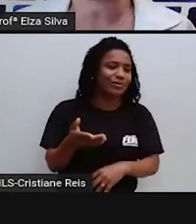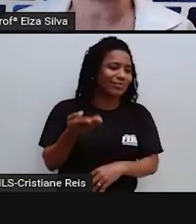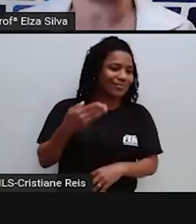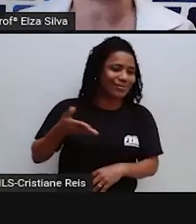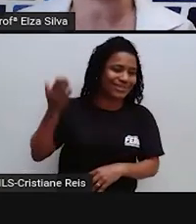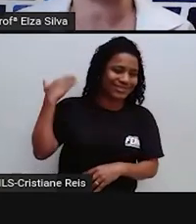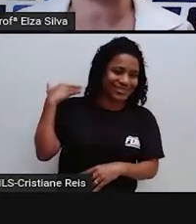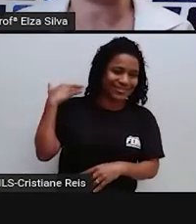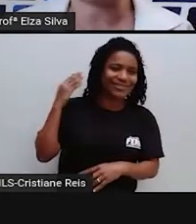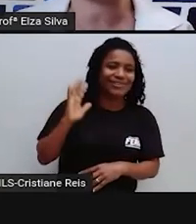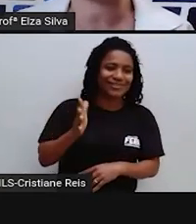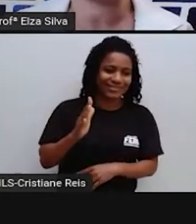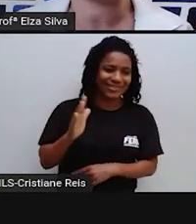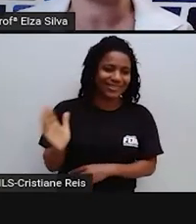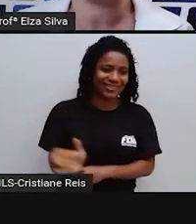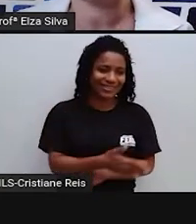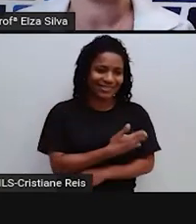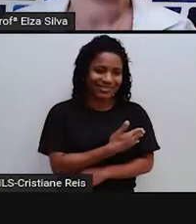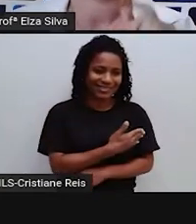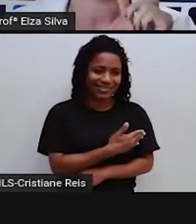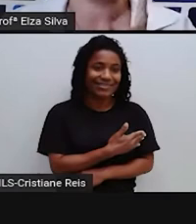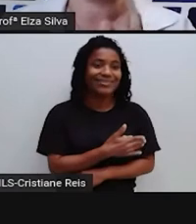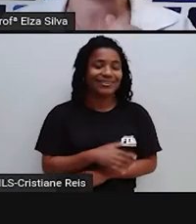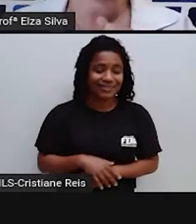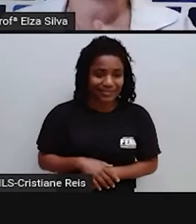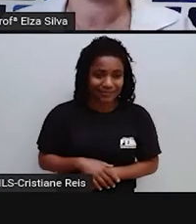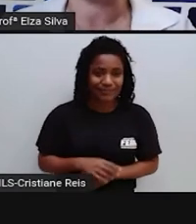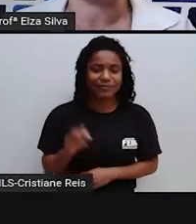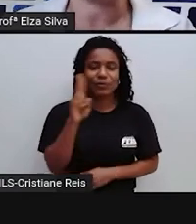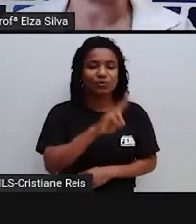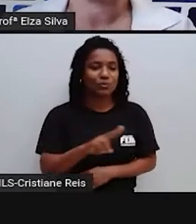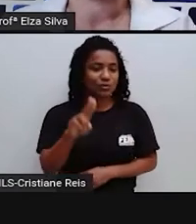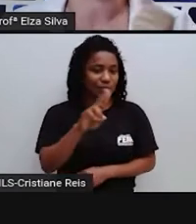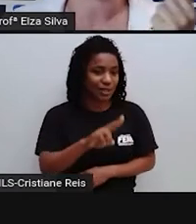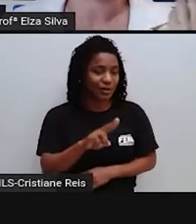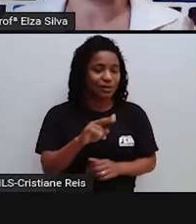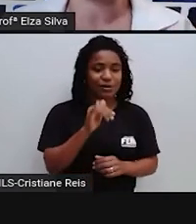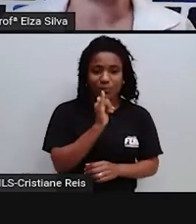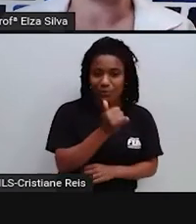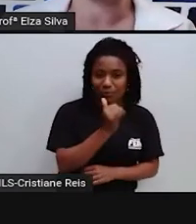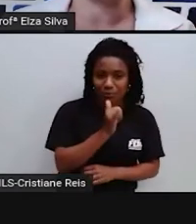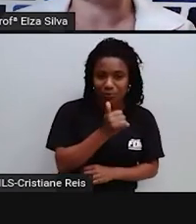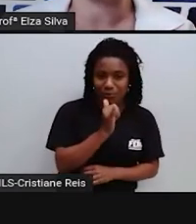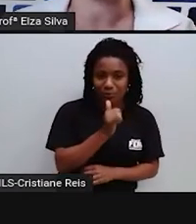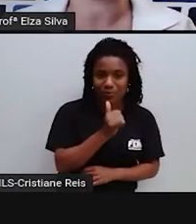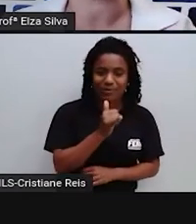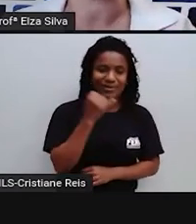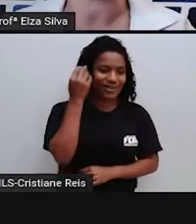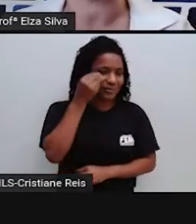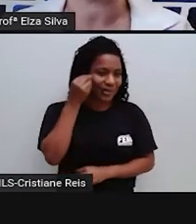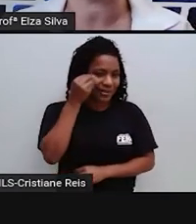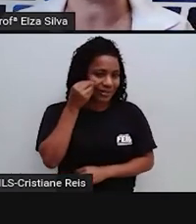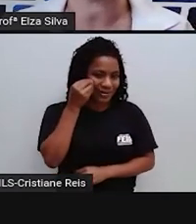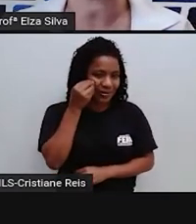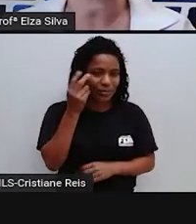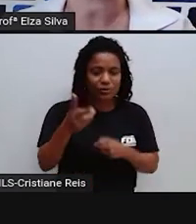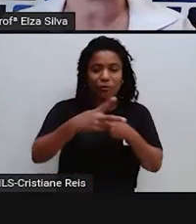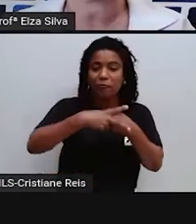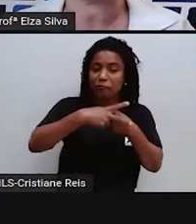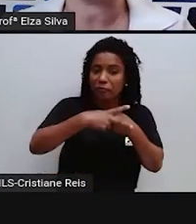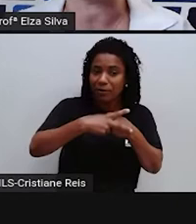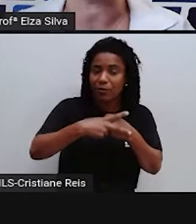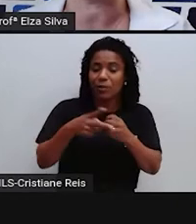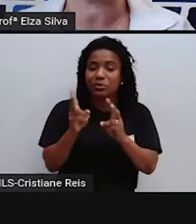vamos Utilizá-lo No nosso relato Lembre-se Que em inglês Os verbos No passado Eles podem ser Regulares